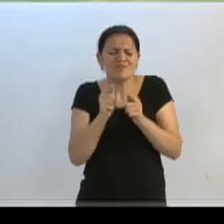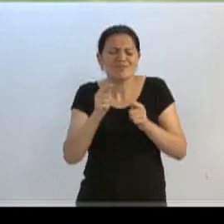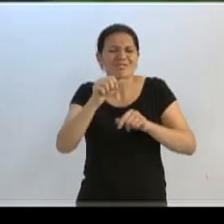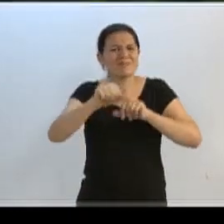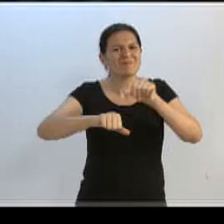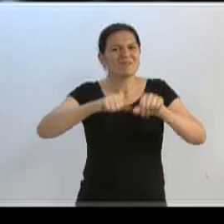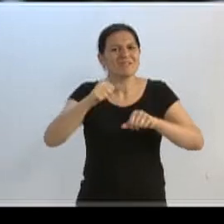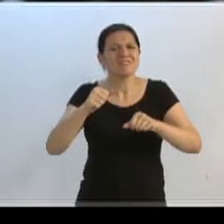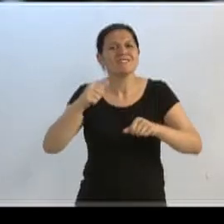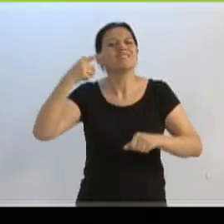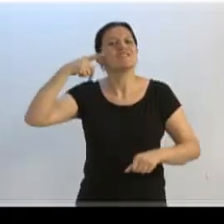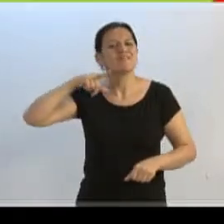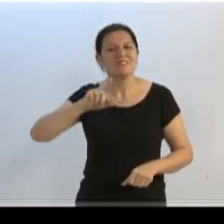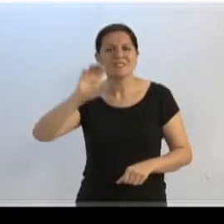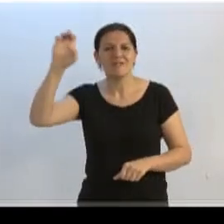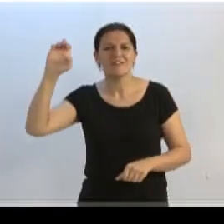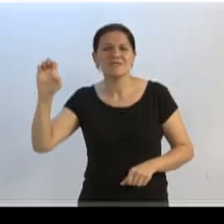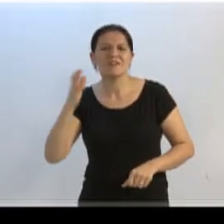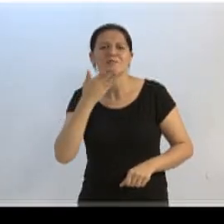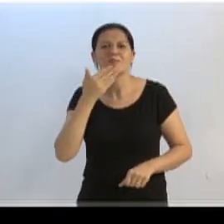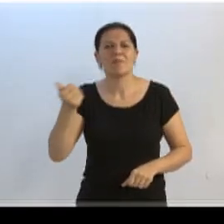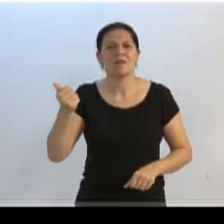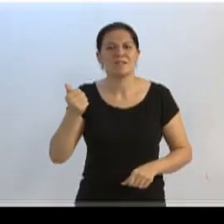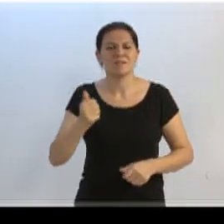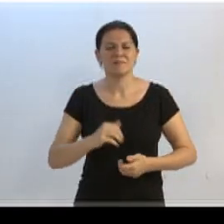que a gente vai fazer num Estado cada vez melhor.